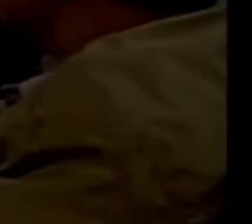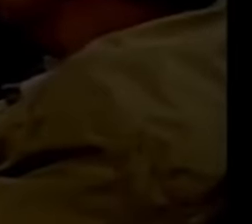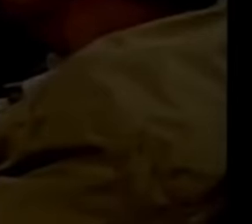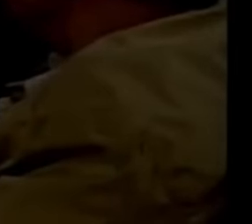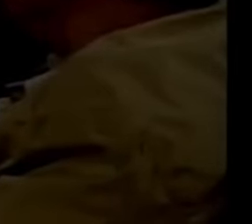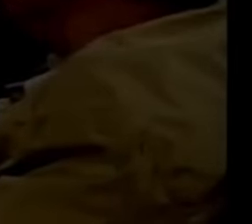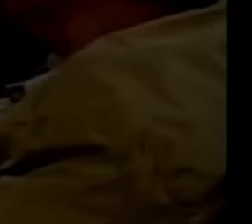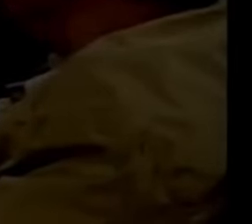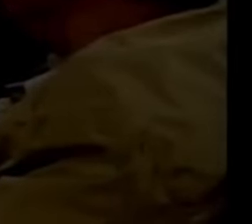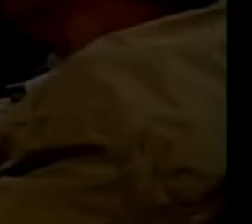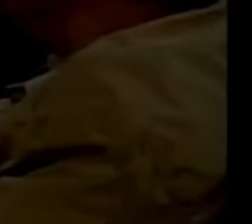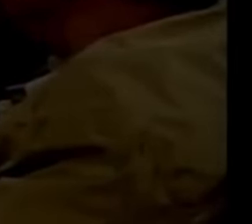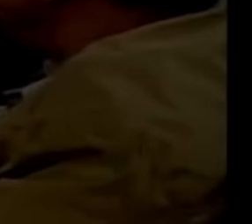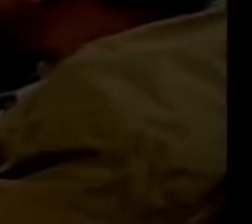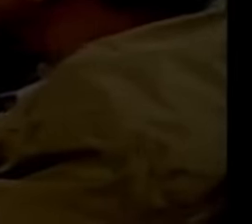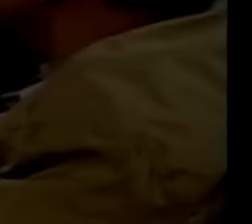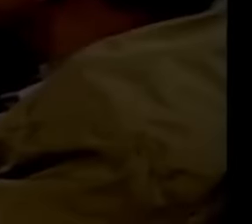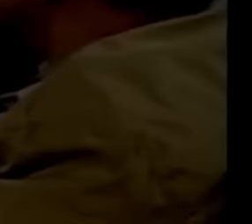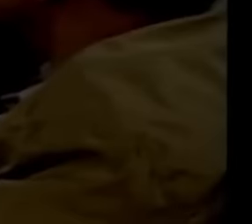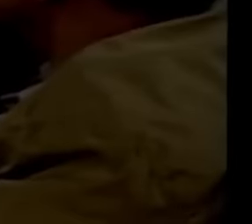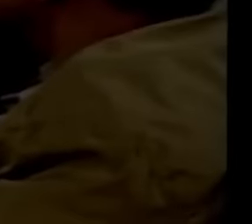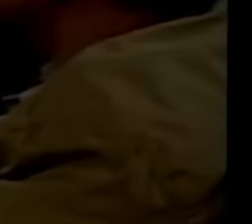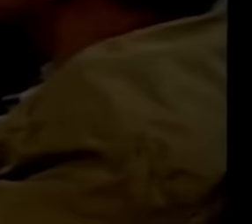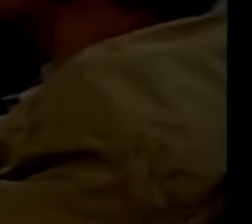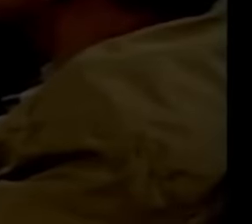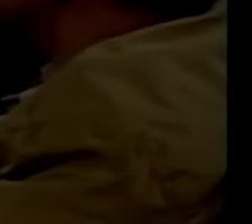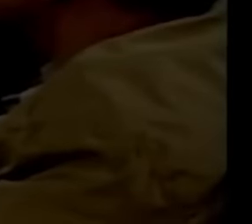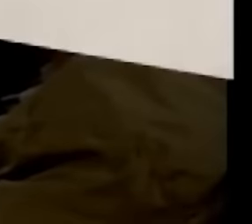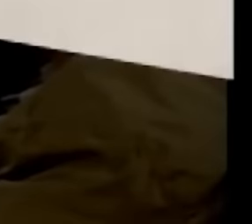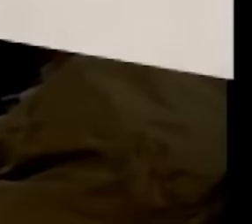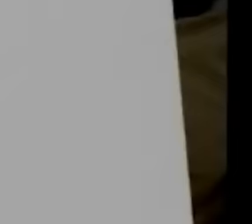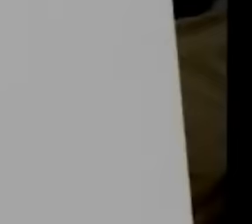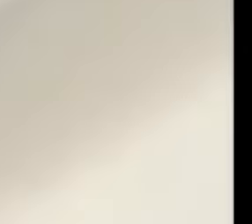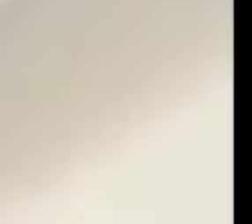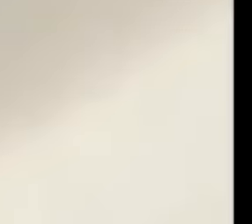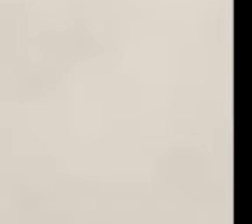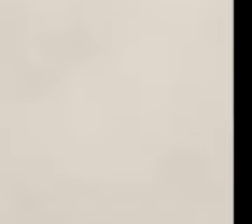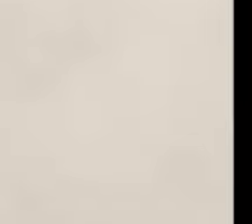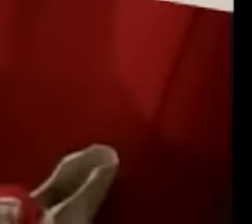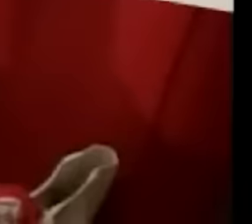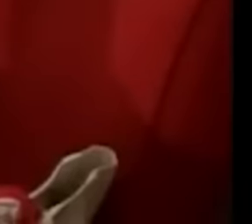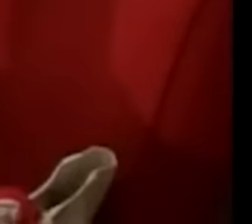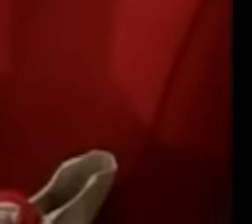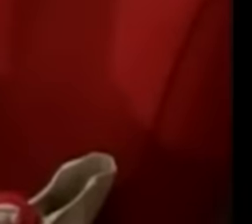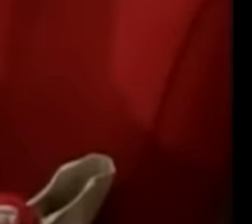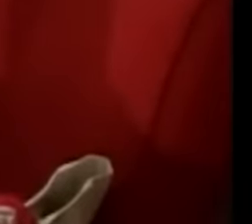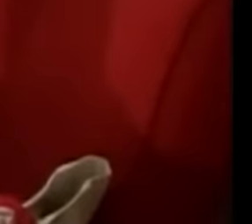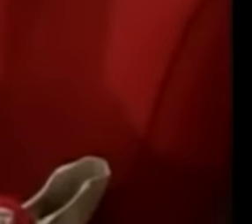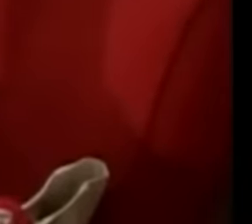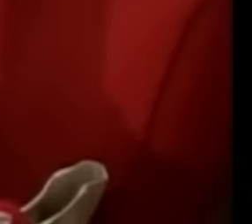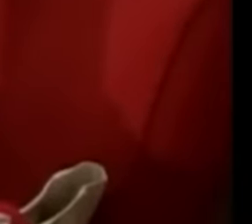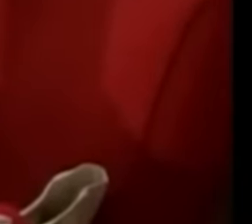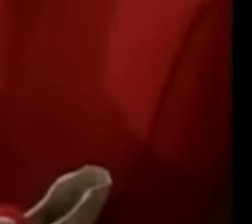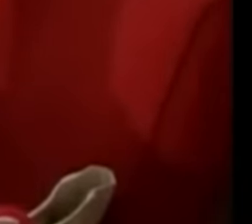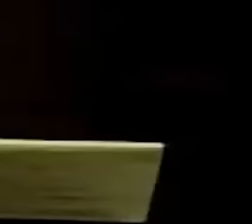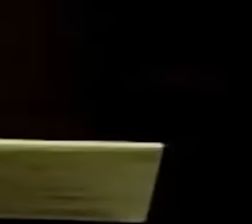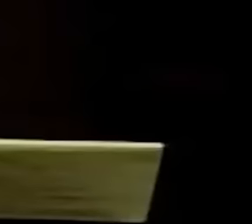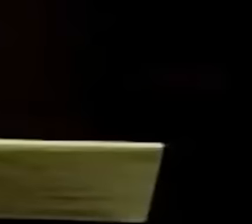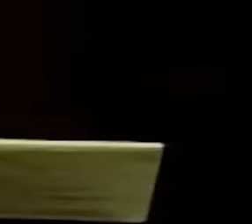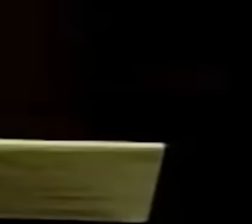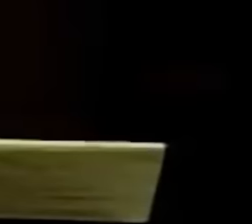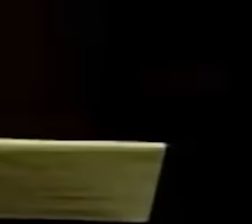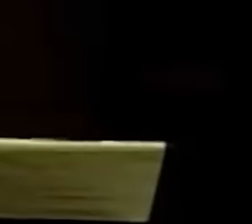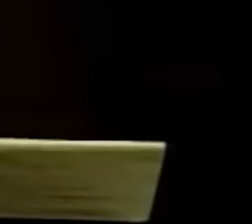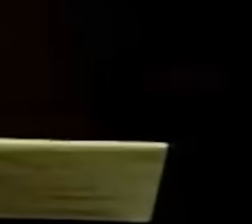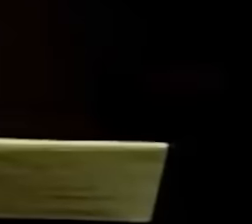e que agora é eu vejo o quanto eu me inspirei neles para ter as relações que eu tive a relação entre música e